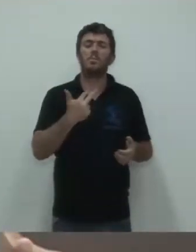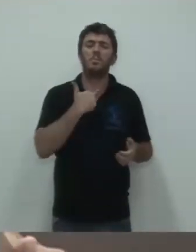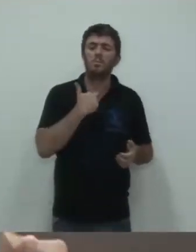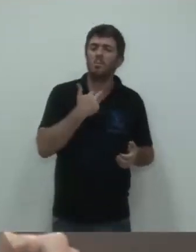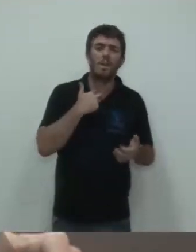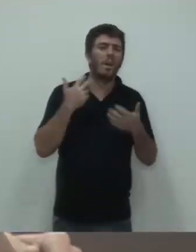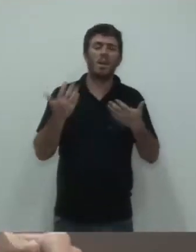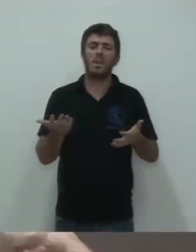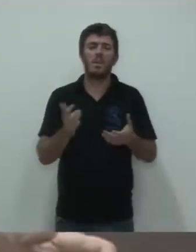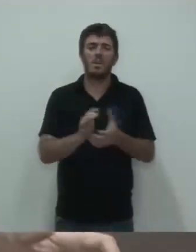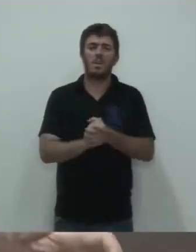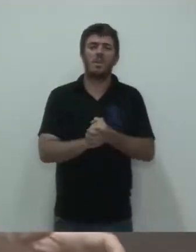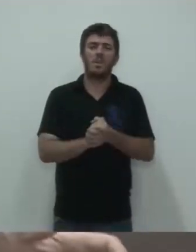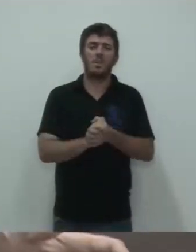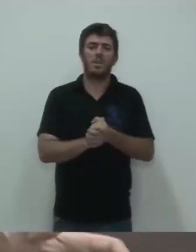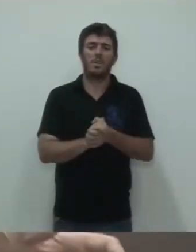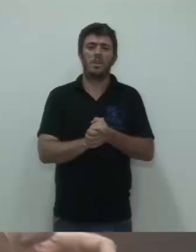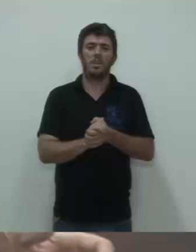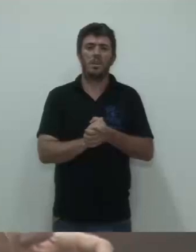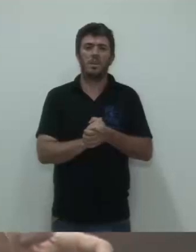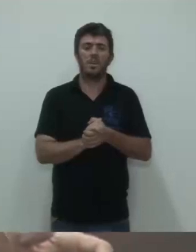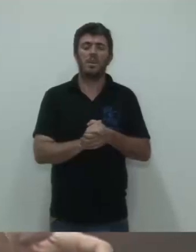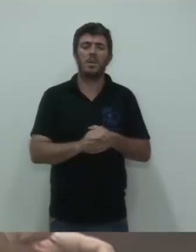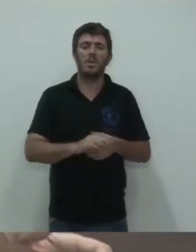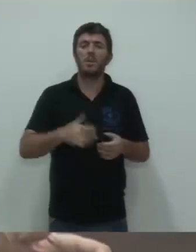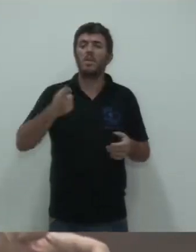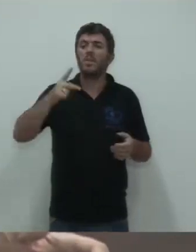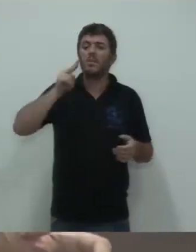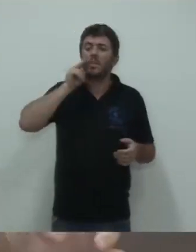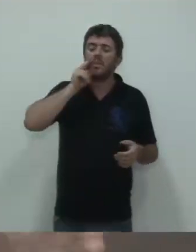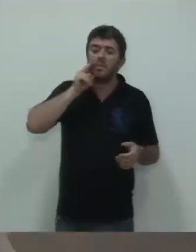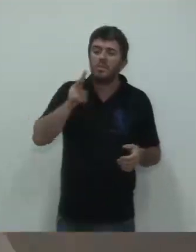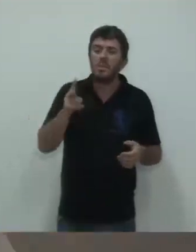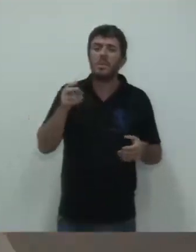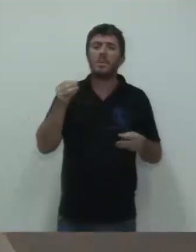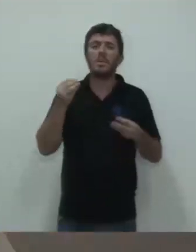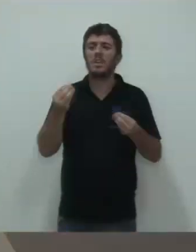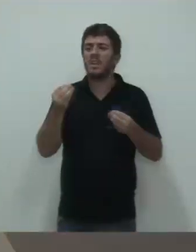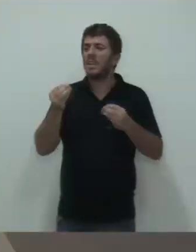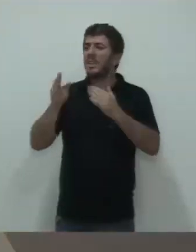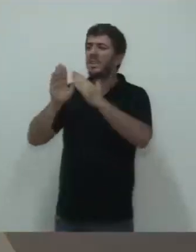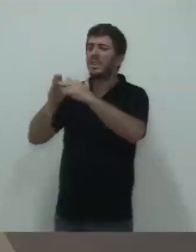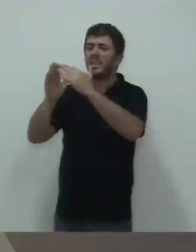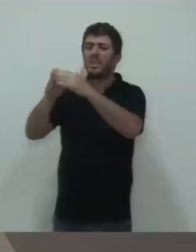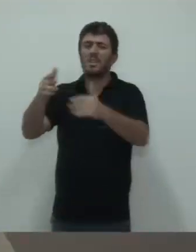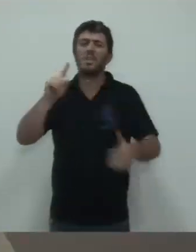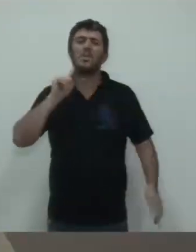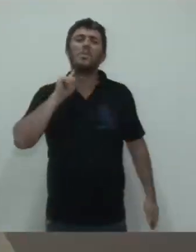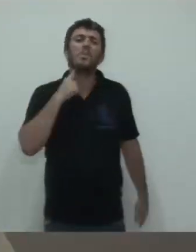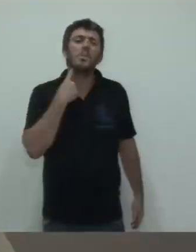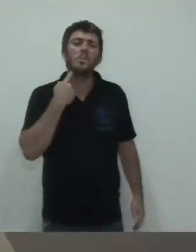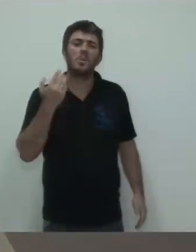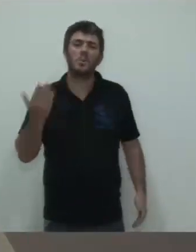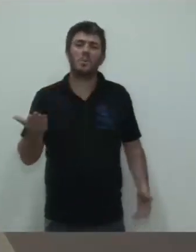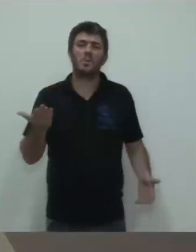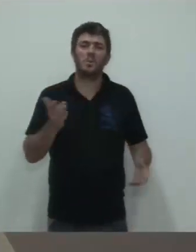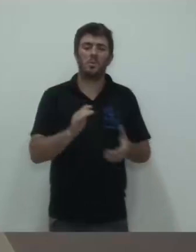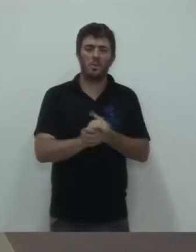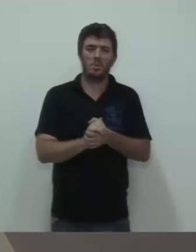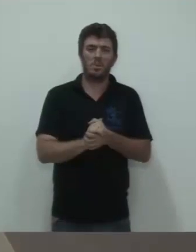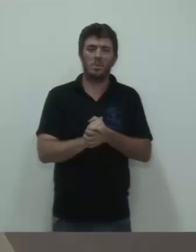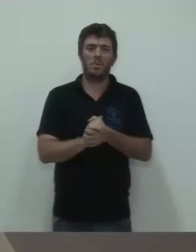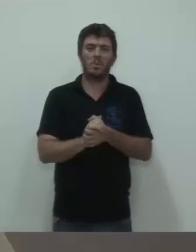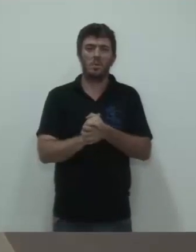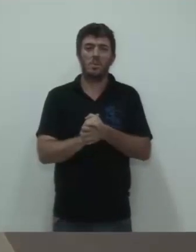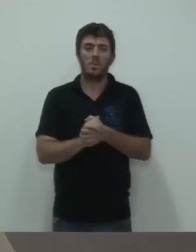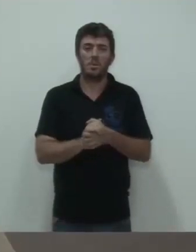fogo, e hoje o a gente vê ali? Escombros, nada mais que isso. Então, por que não tirar? Pica isso, tira essa porcaria daí, que